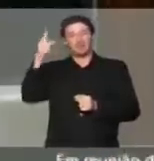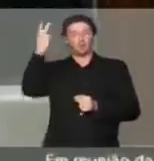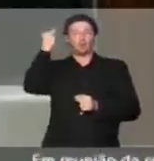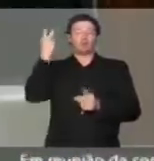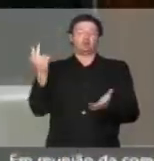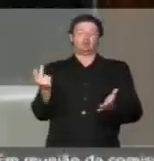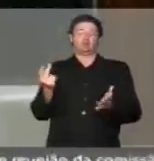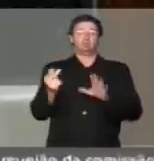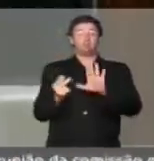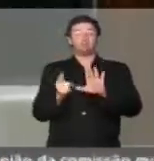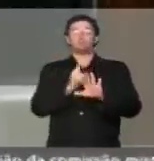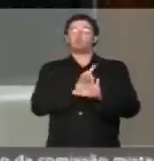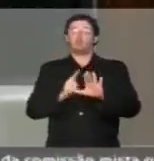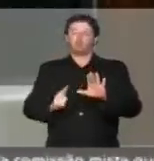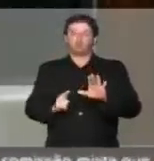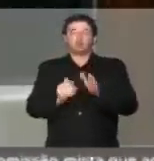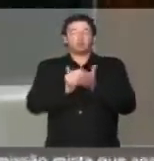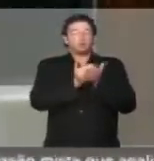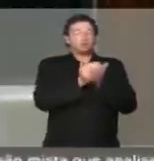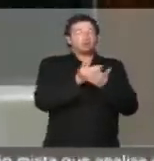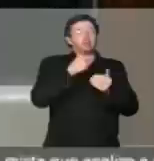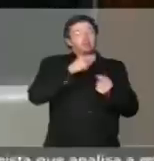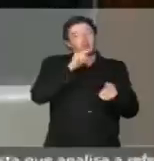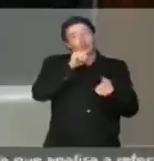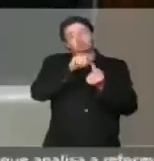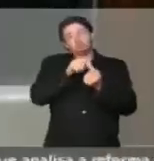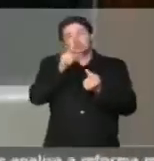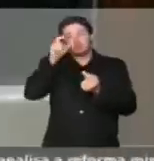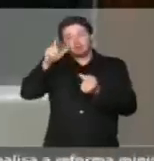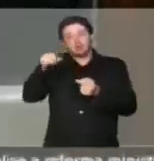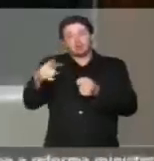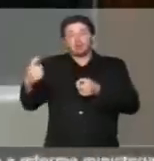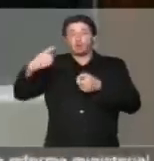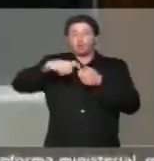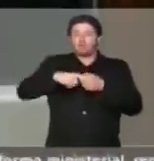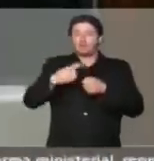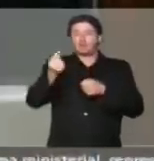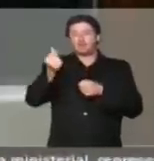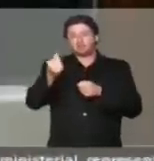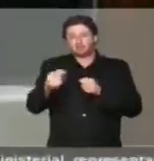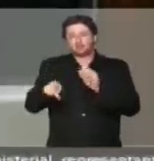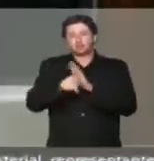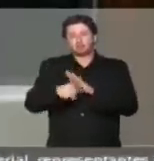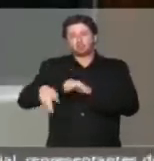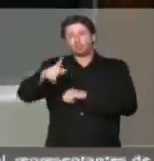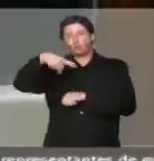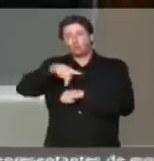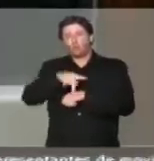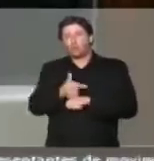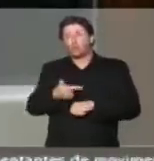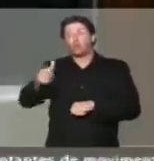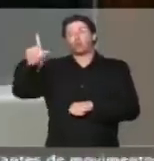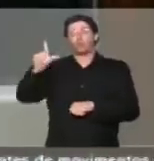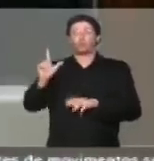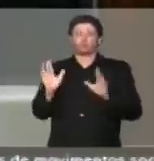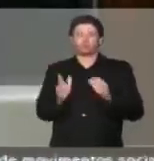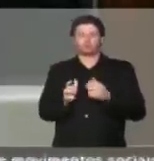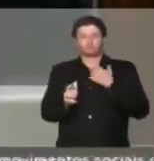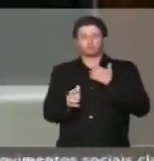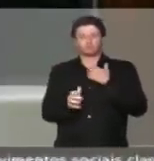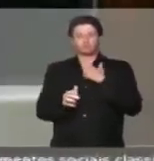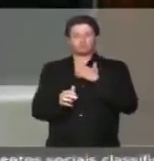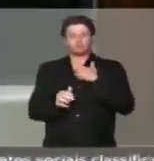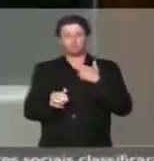tem, originalmente, uma intenção de recuperar ativos ilícitos que estão no exterior,